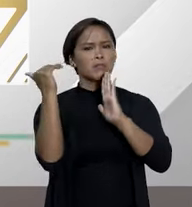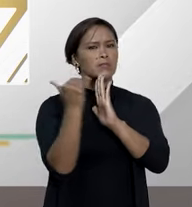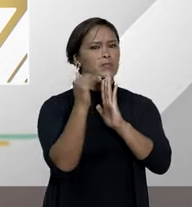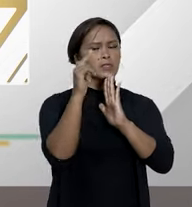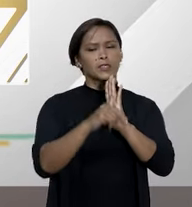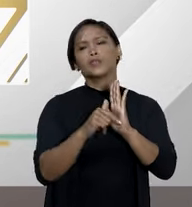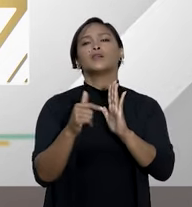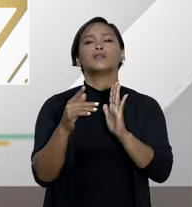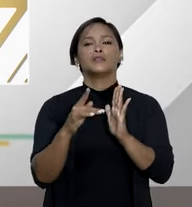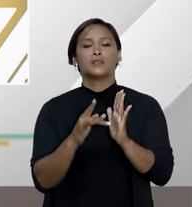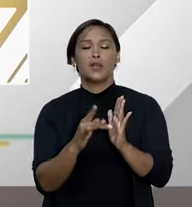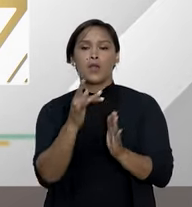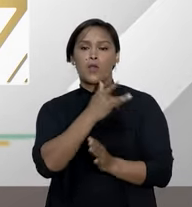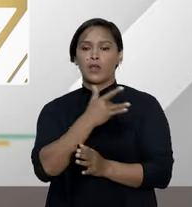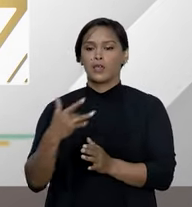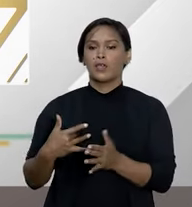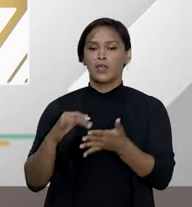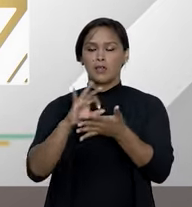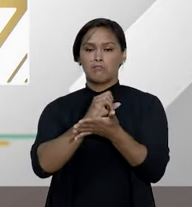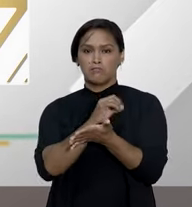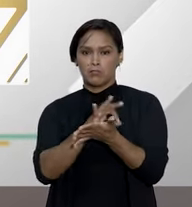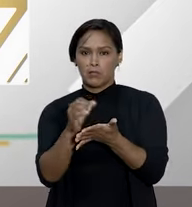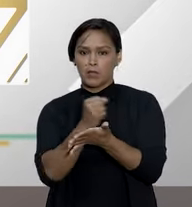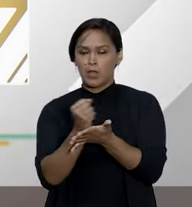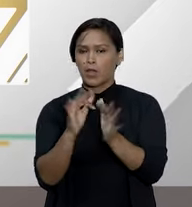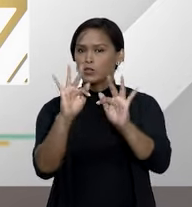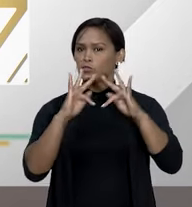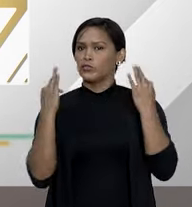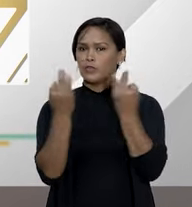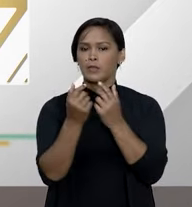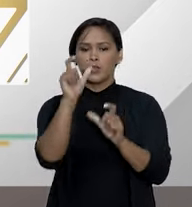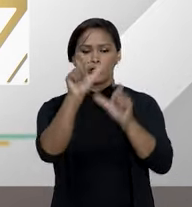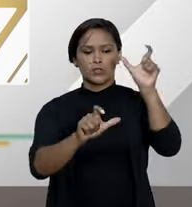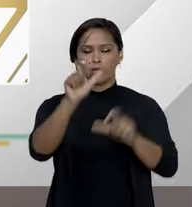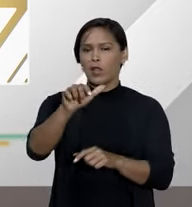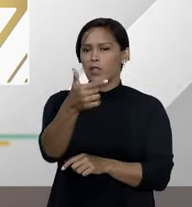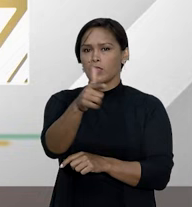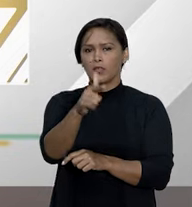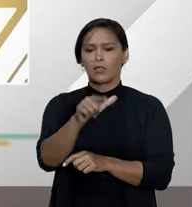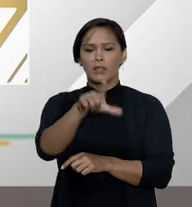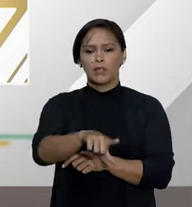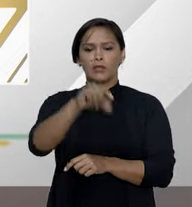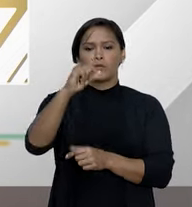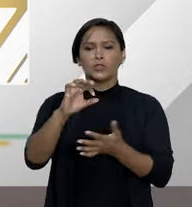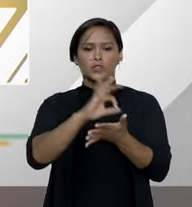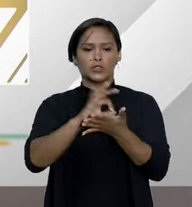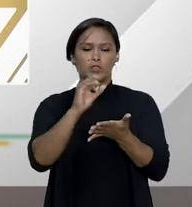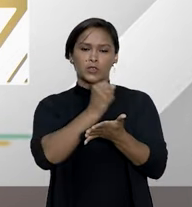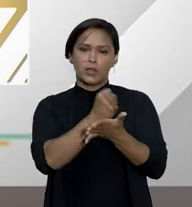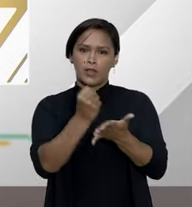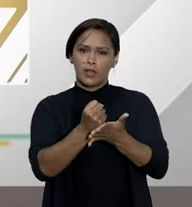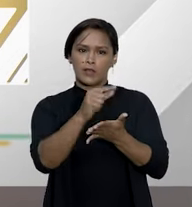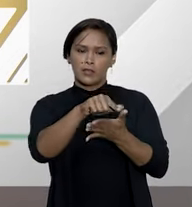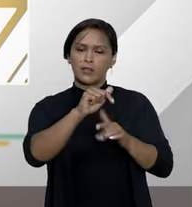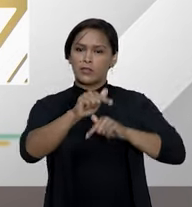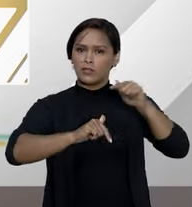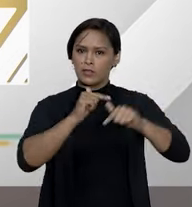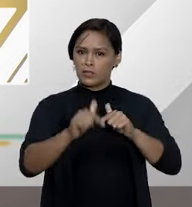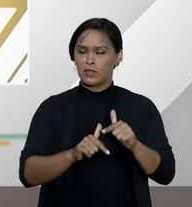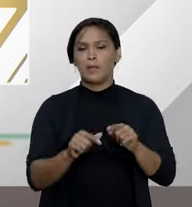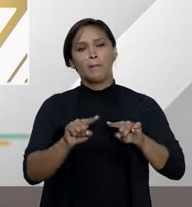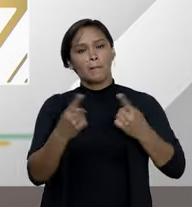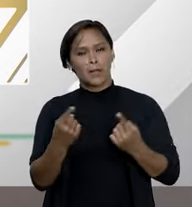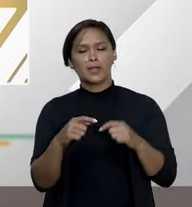-los em plano individual ou familiar quando não existir essa opção em sua carteira de serviços, não é? Mas se não me engano